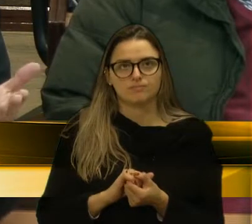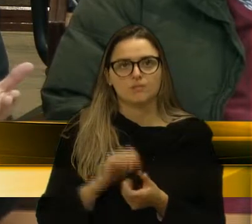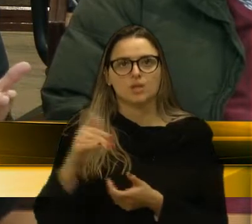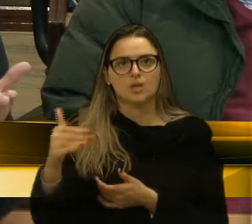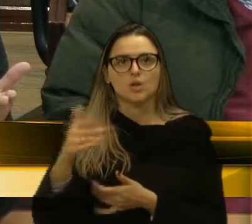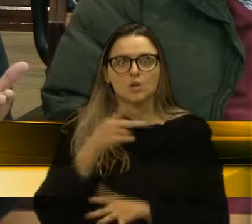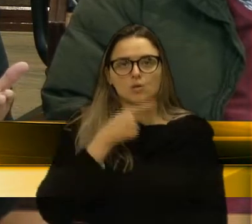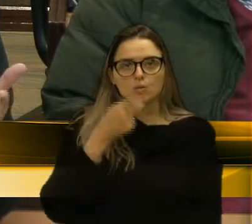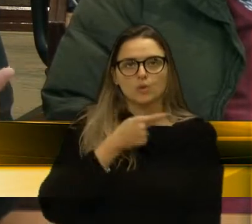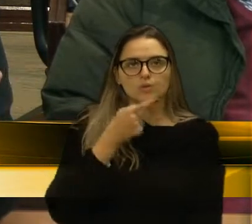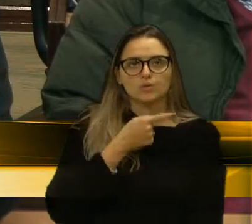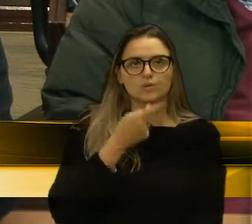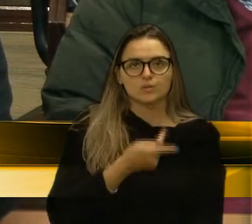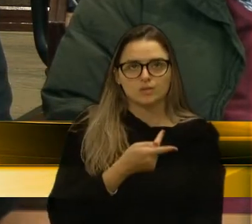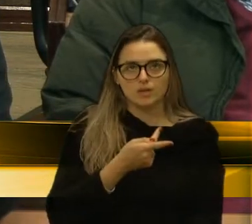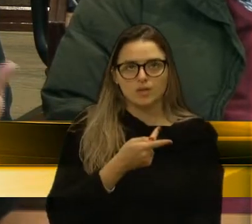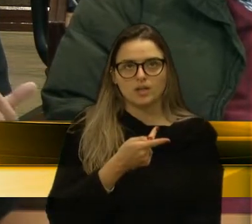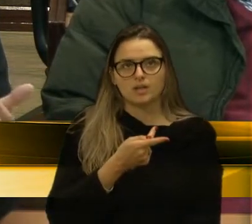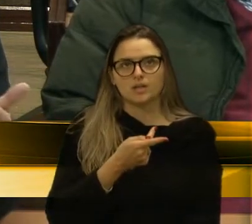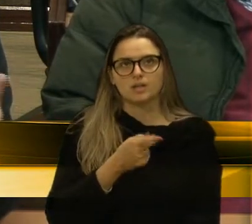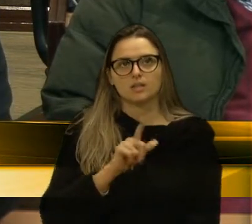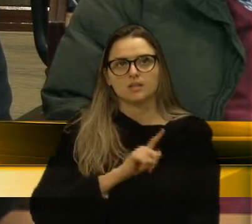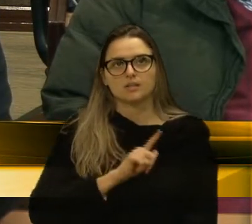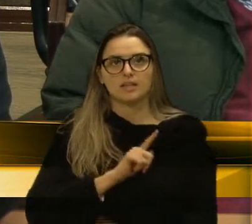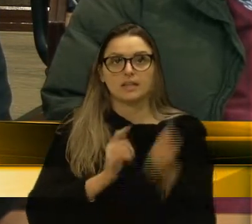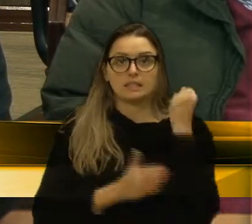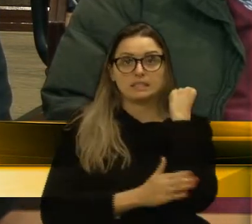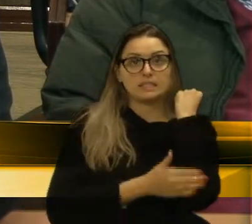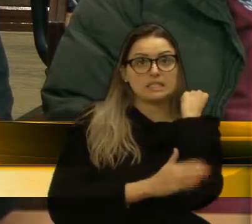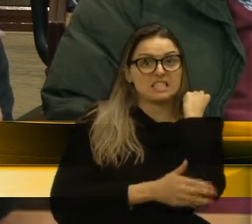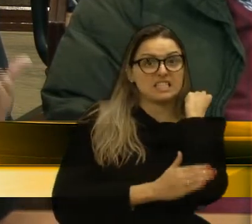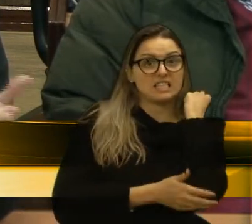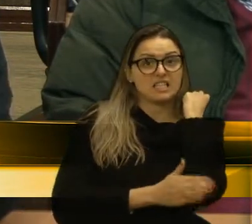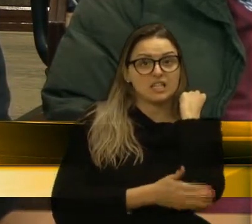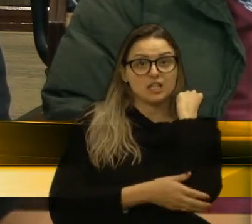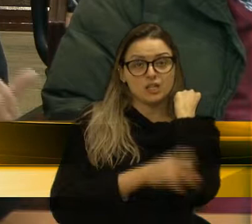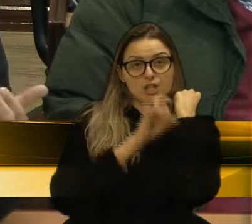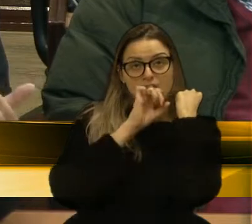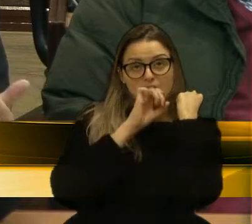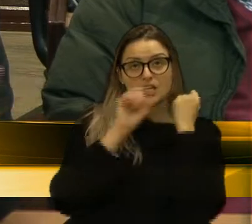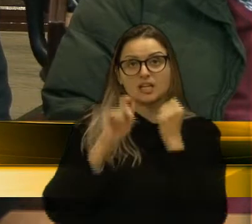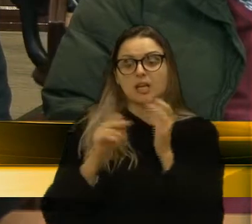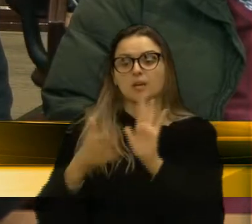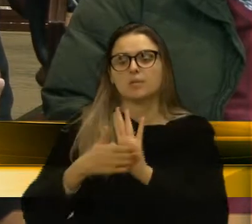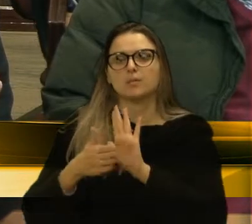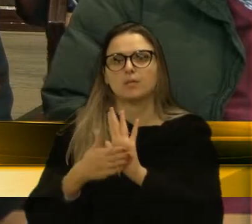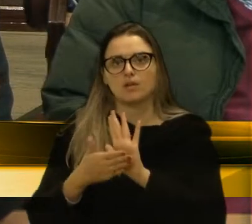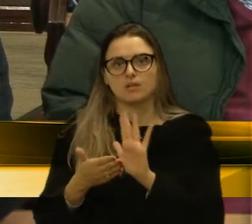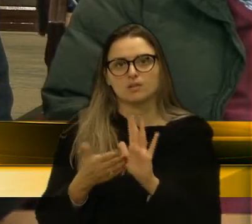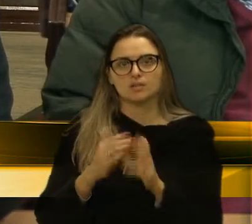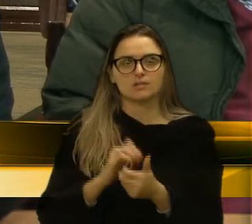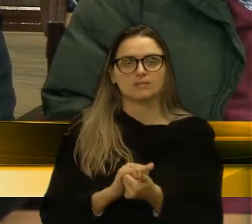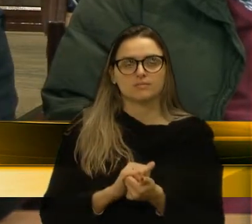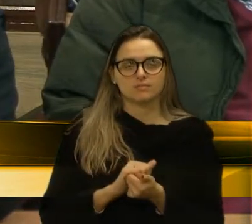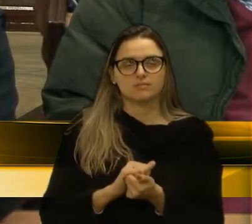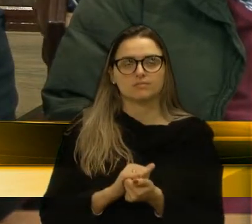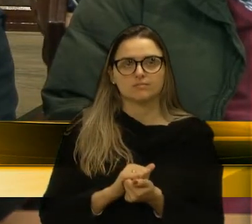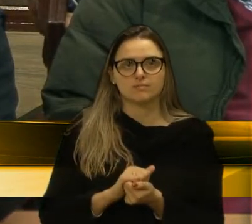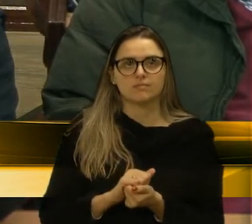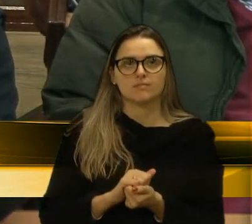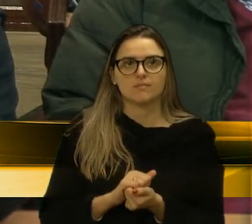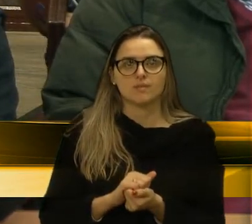de dor de cotovelo ou de nome de quem, quem propôs, não importa. Eu estou aqui